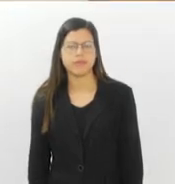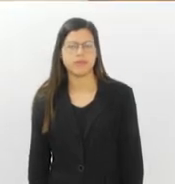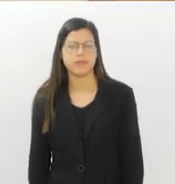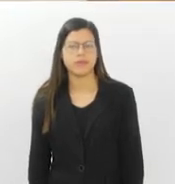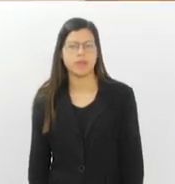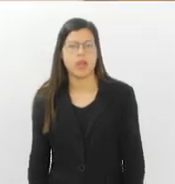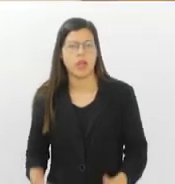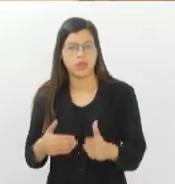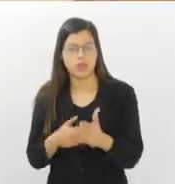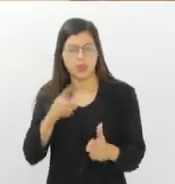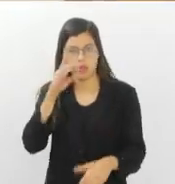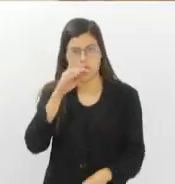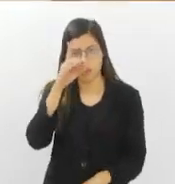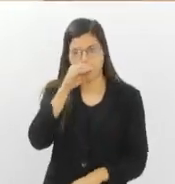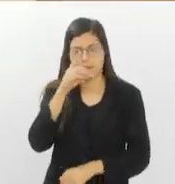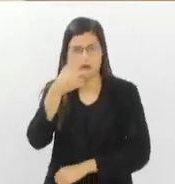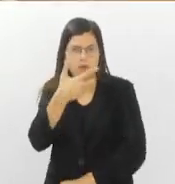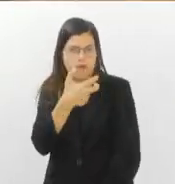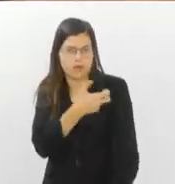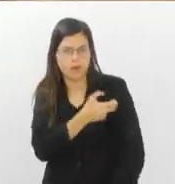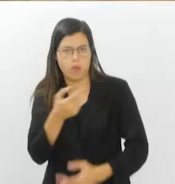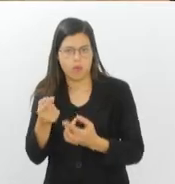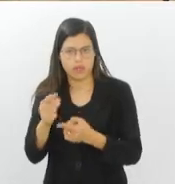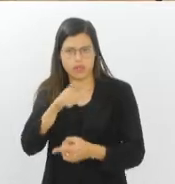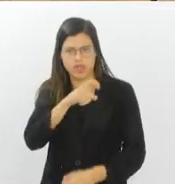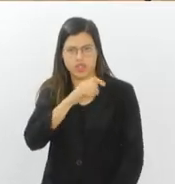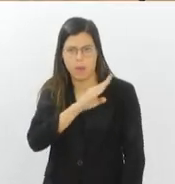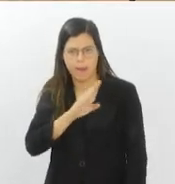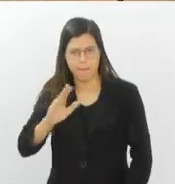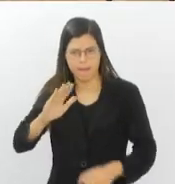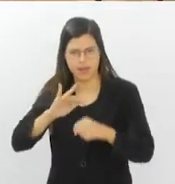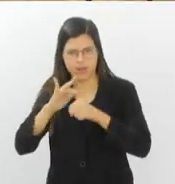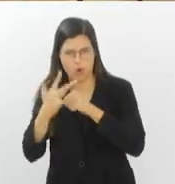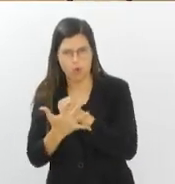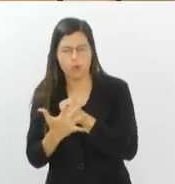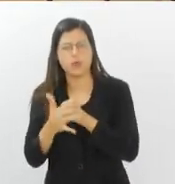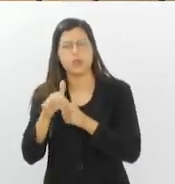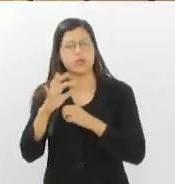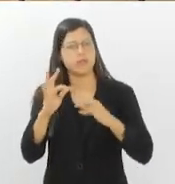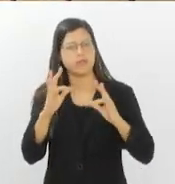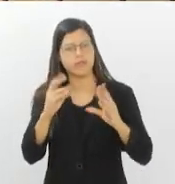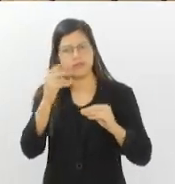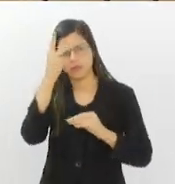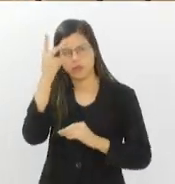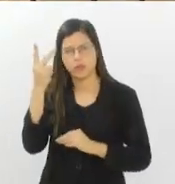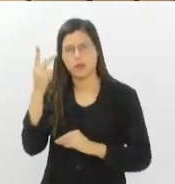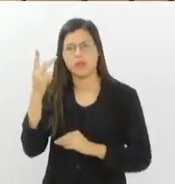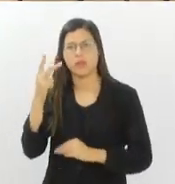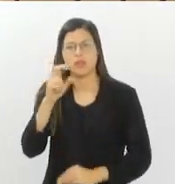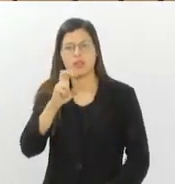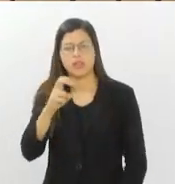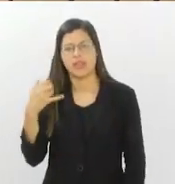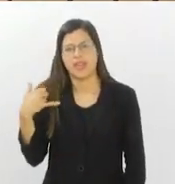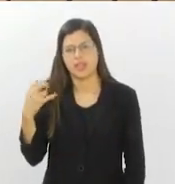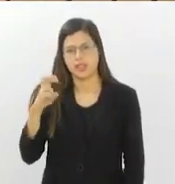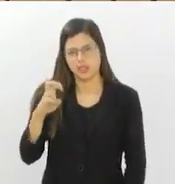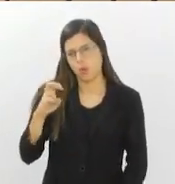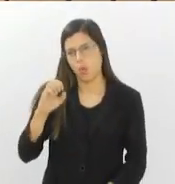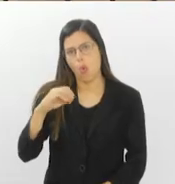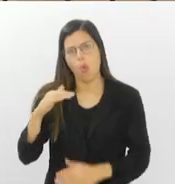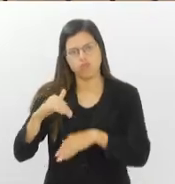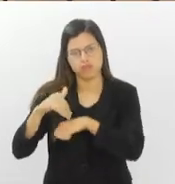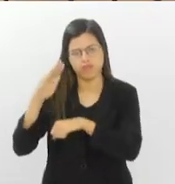Vai até domingo a vacinação contra a variante XBB da Covid-19 para todas as pessoas com 5 anos de idade ou mais.